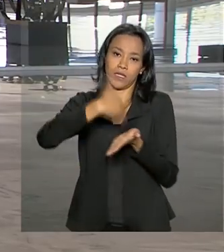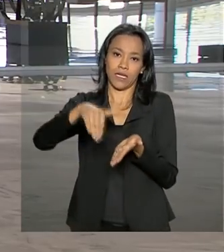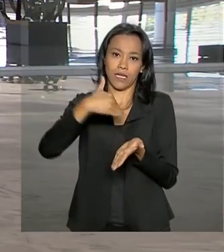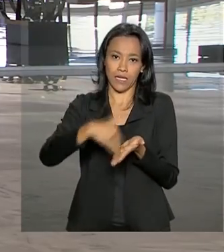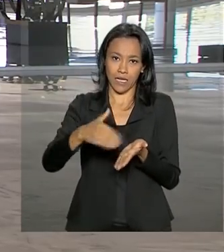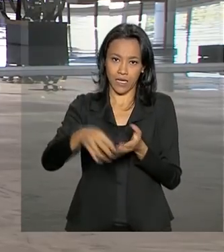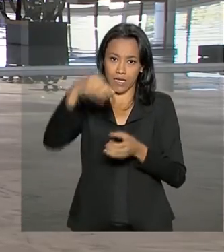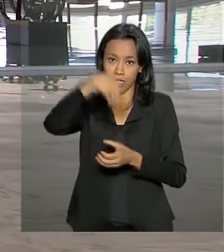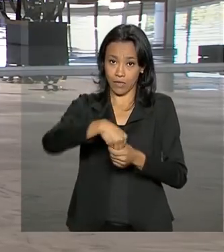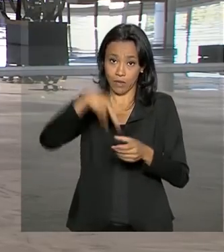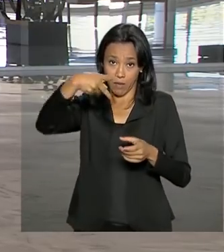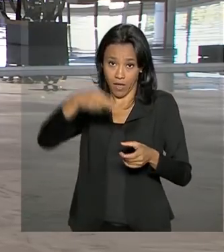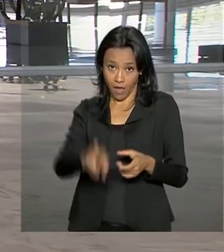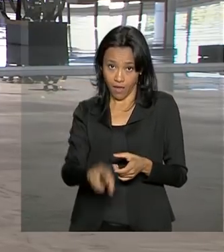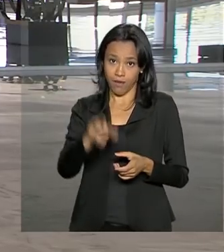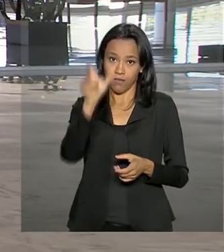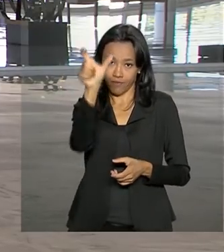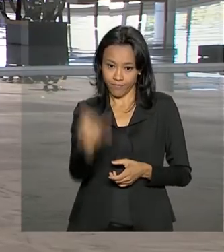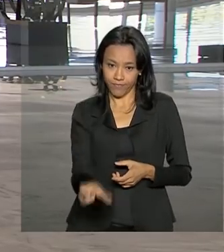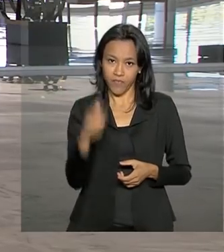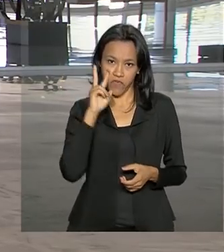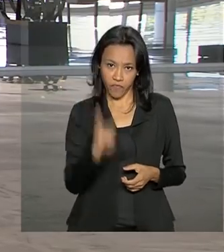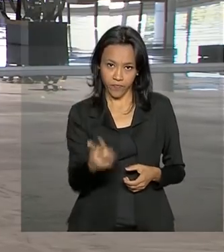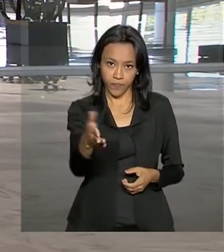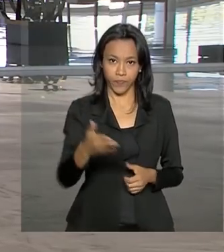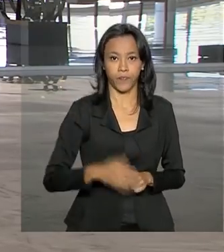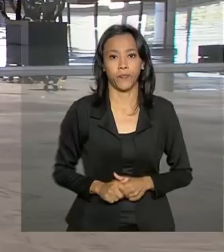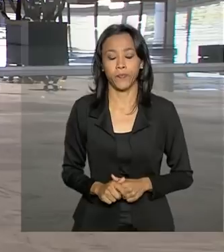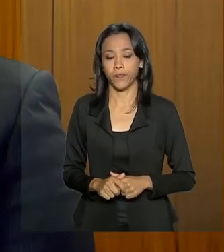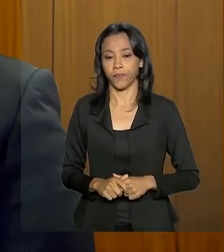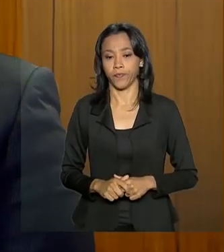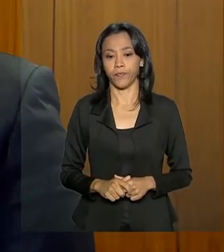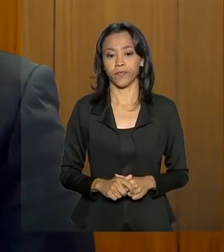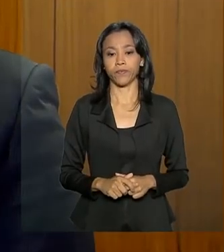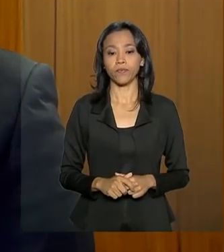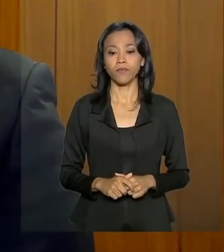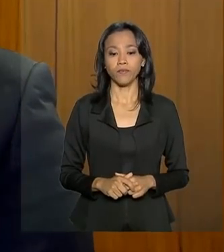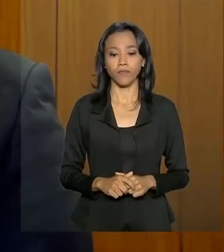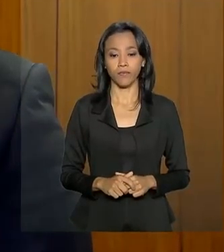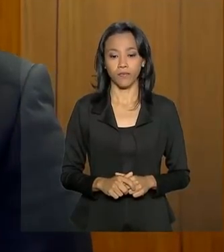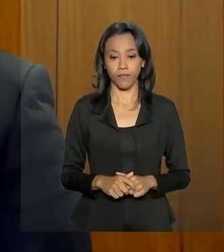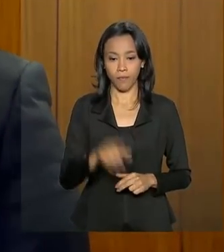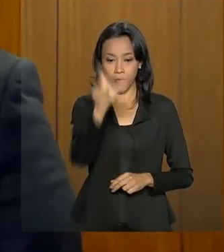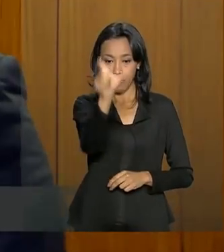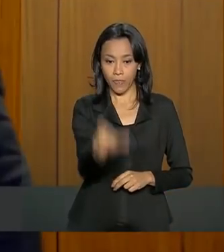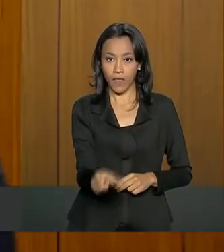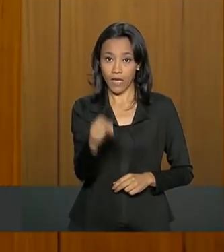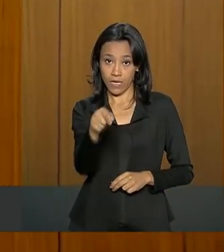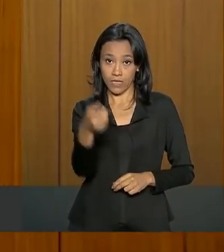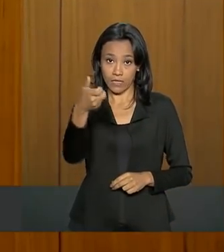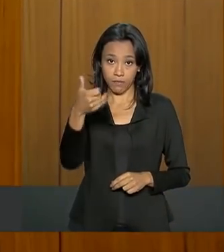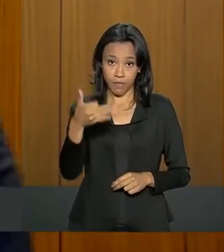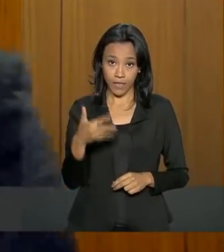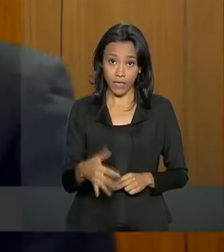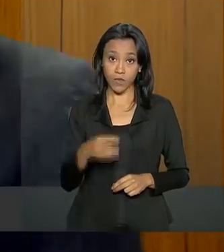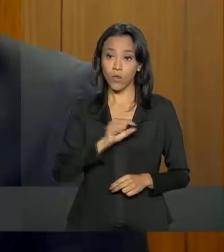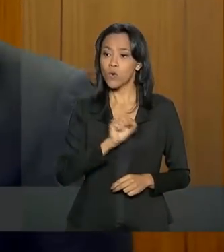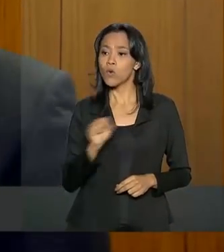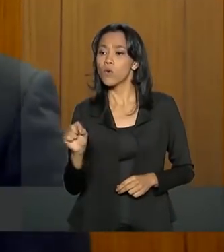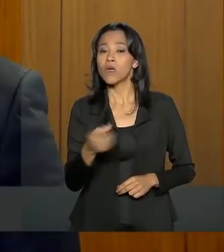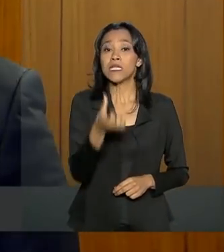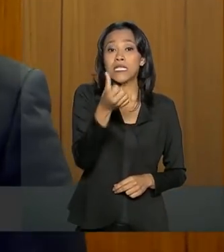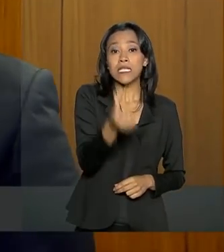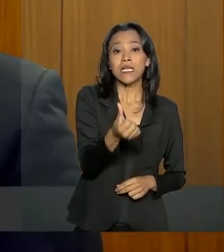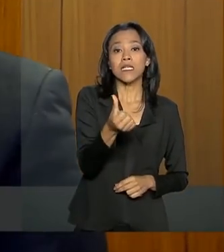Presidência da República, Gustavo Bebiano Veja O custo desses seis hospitais é de